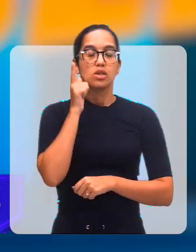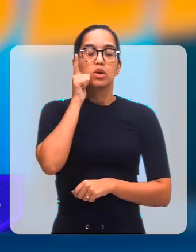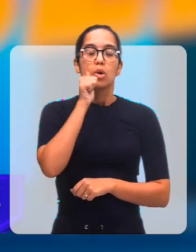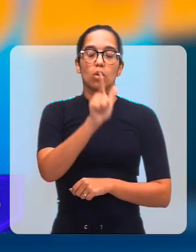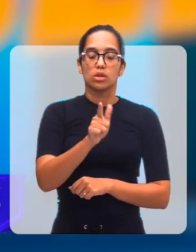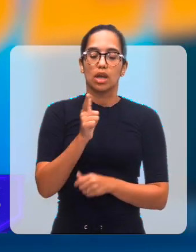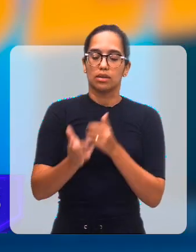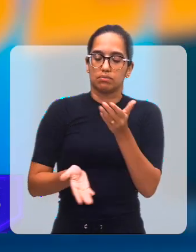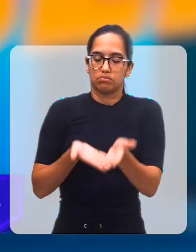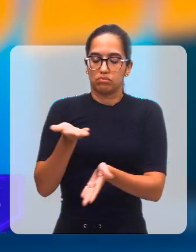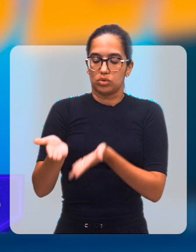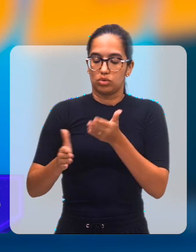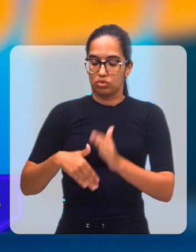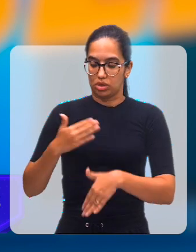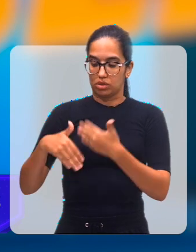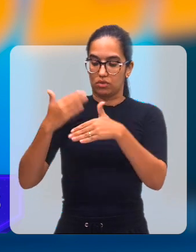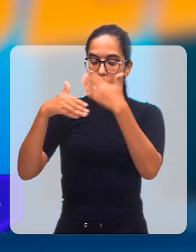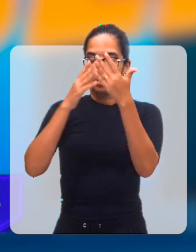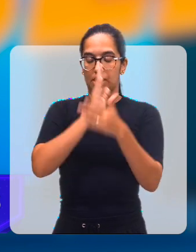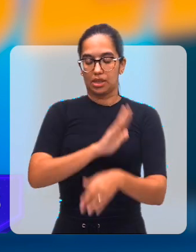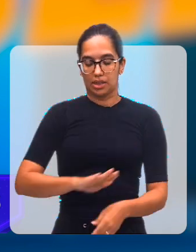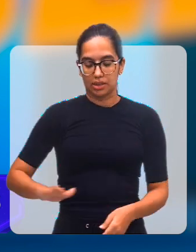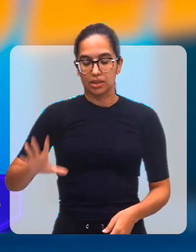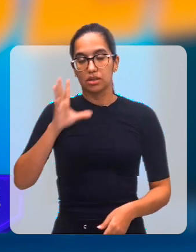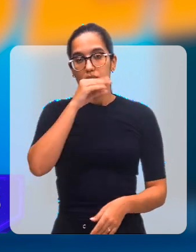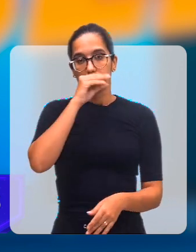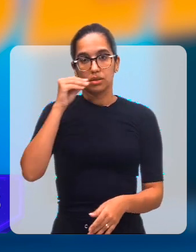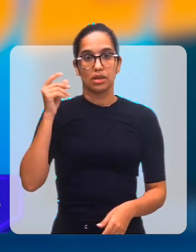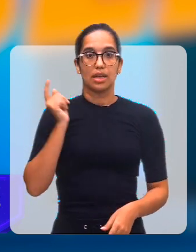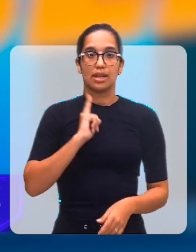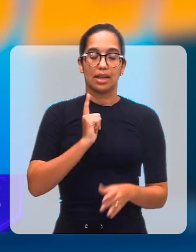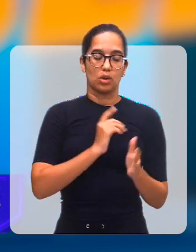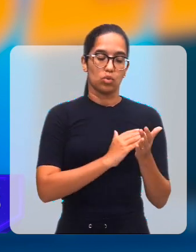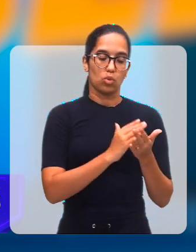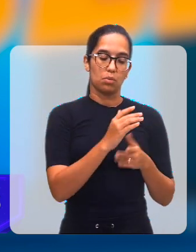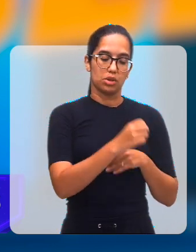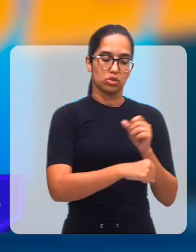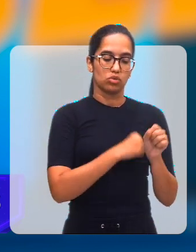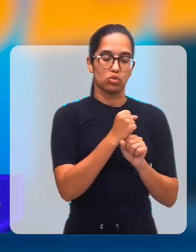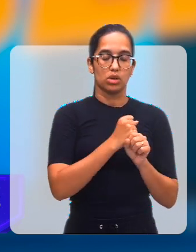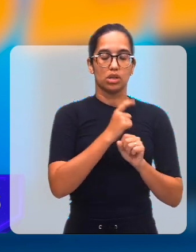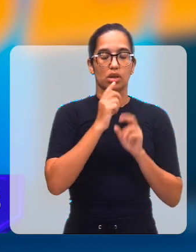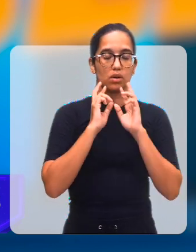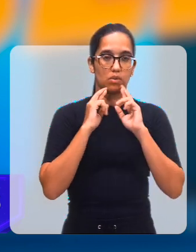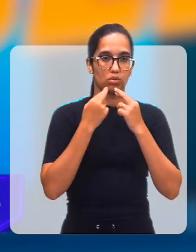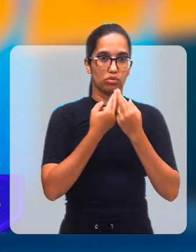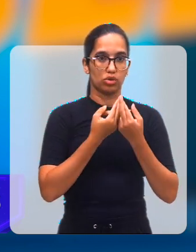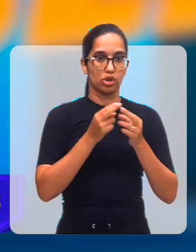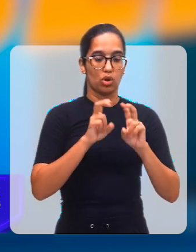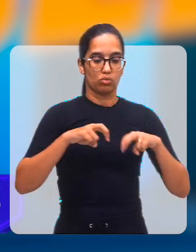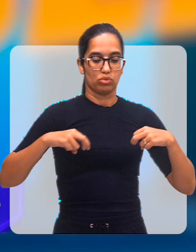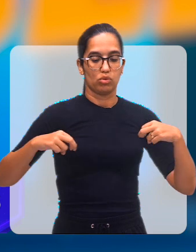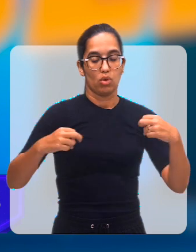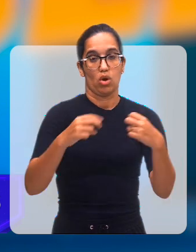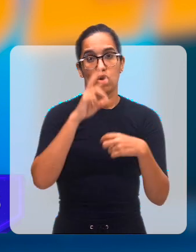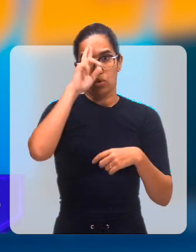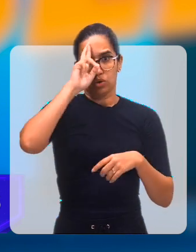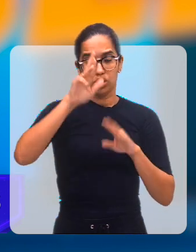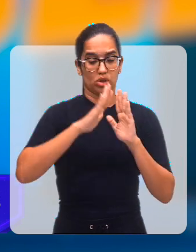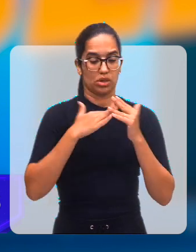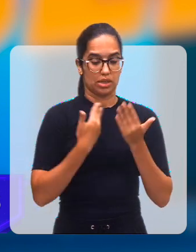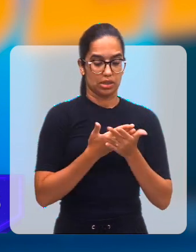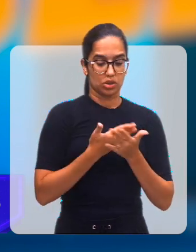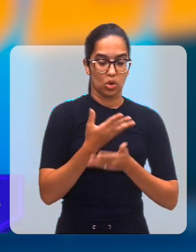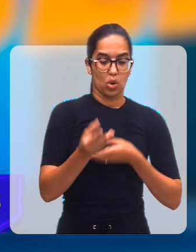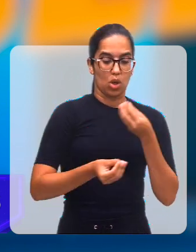dessa criança e desse adolescente. Então, no início do ano, geralmente temos realmente reuniões com os diretores para